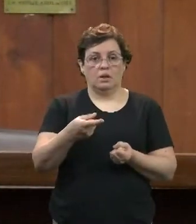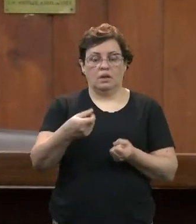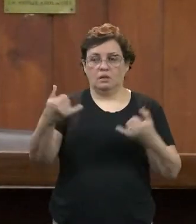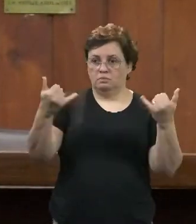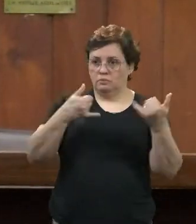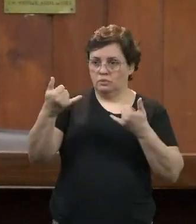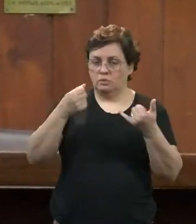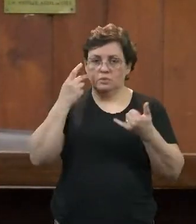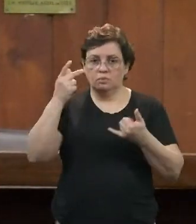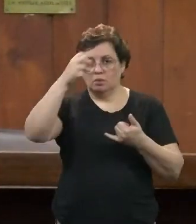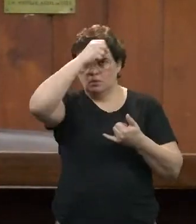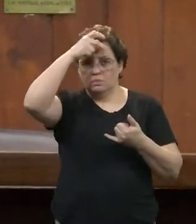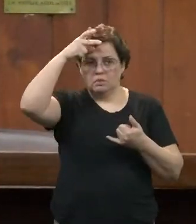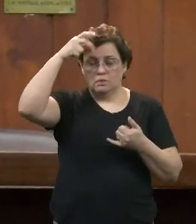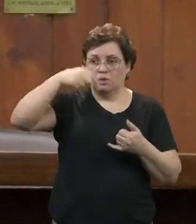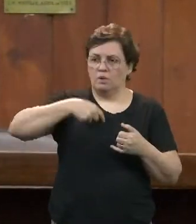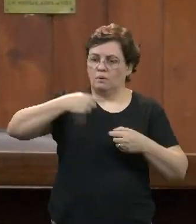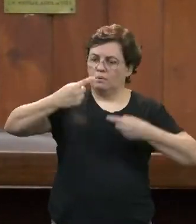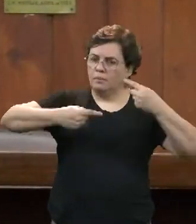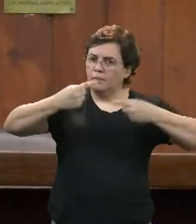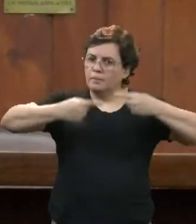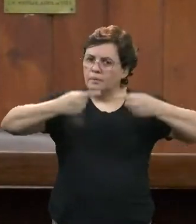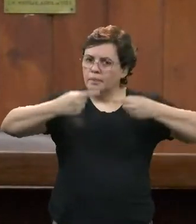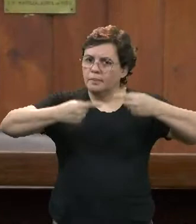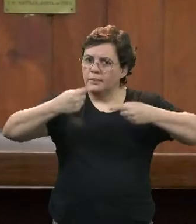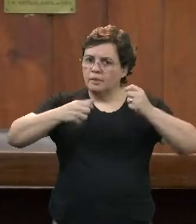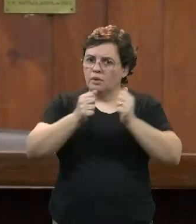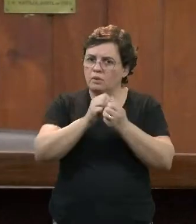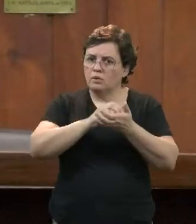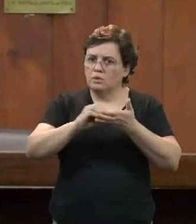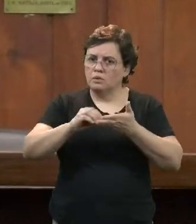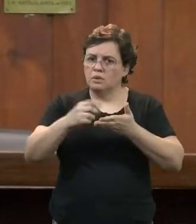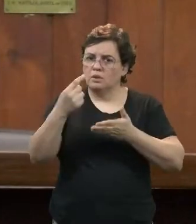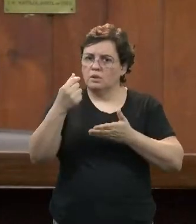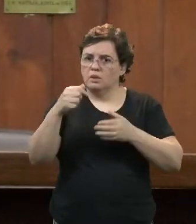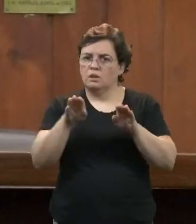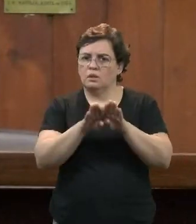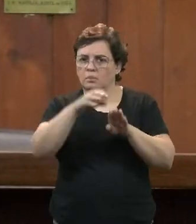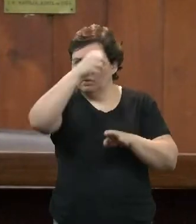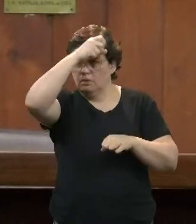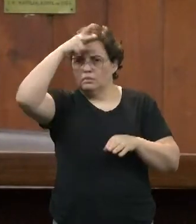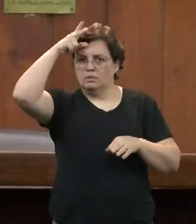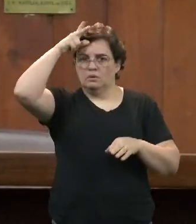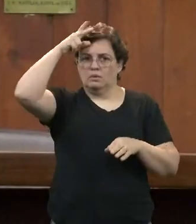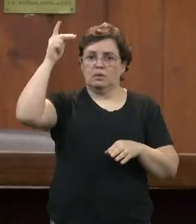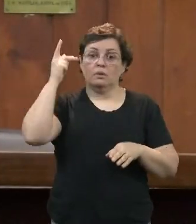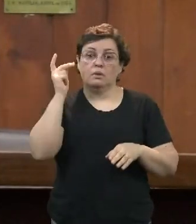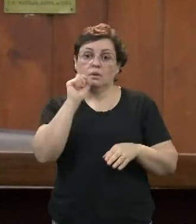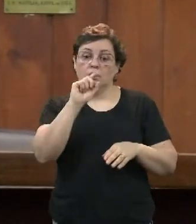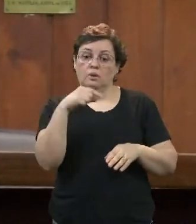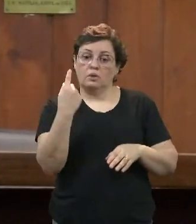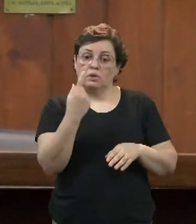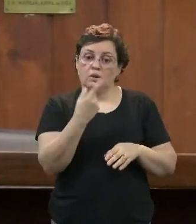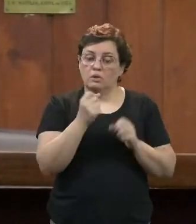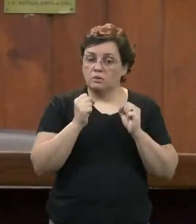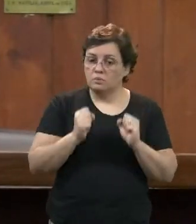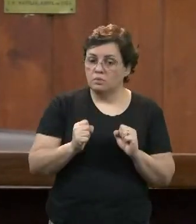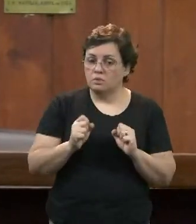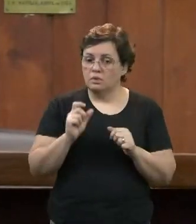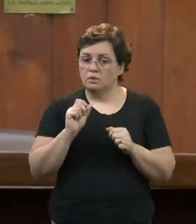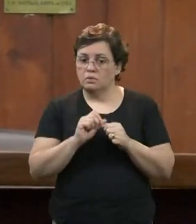argumentar sobre essas questões com a Secretaria da Fazenda, com o Prefeito Municipal, para que a gente trouxesse uma outra